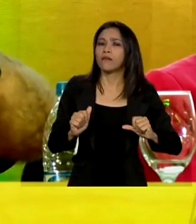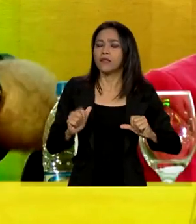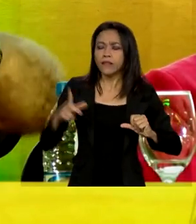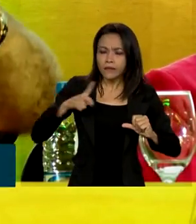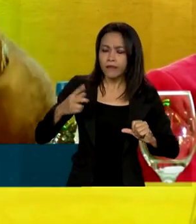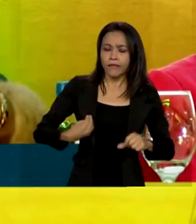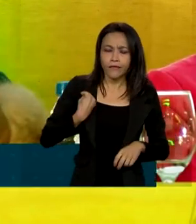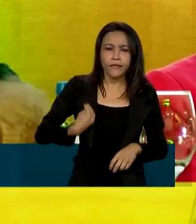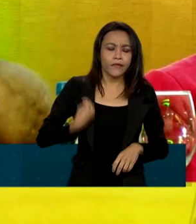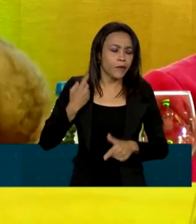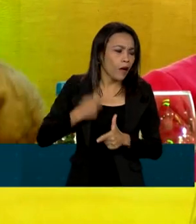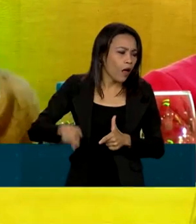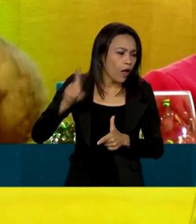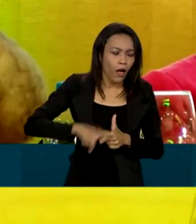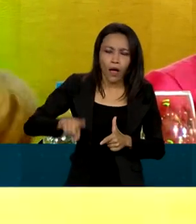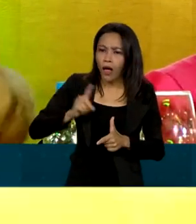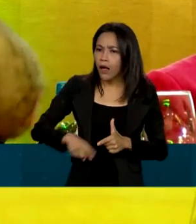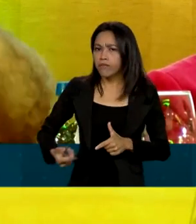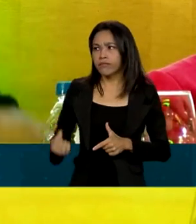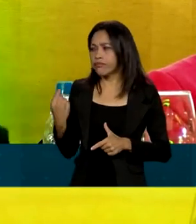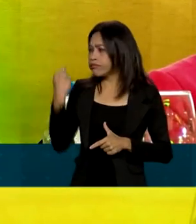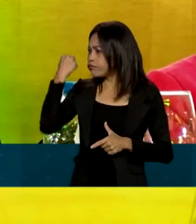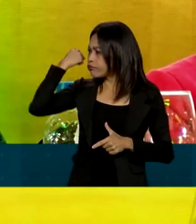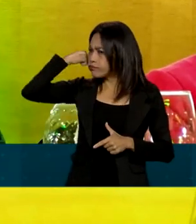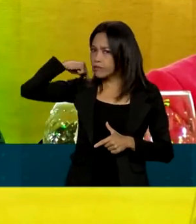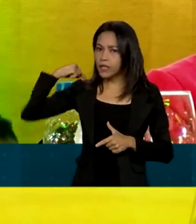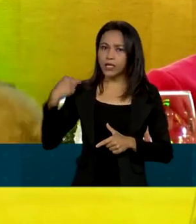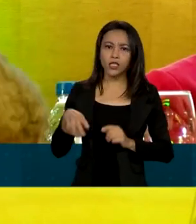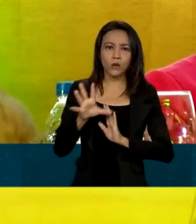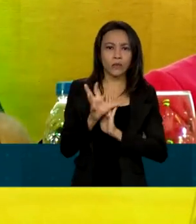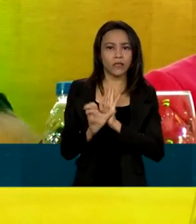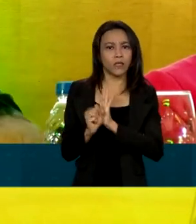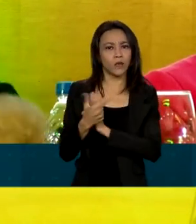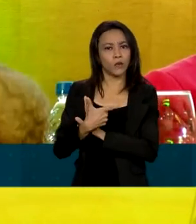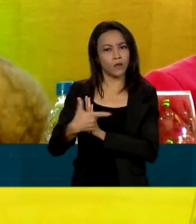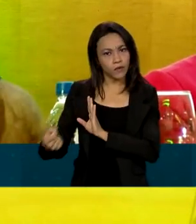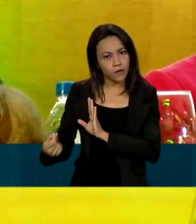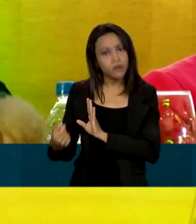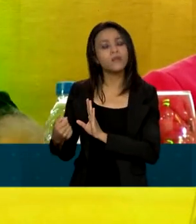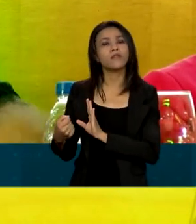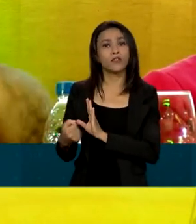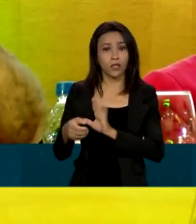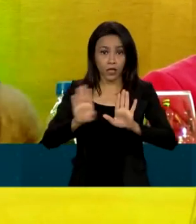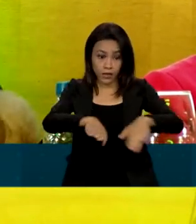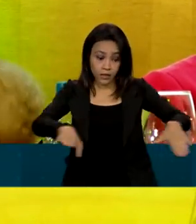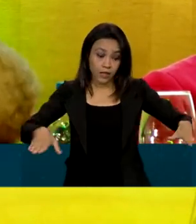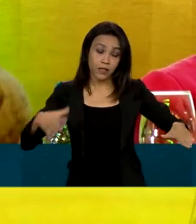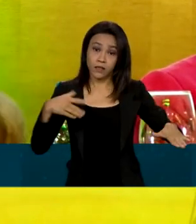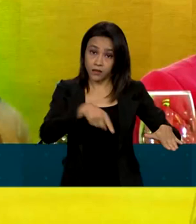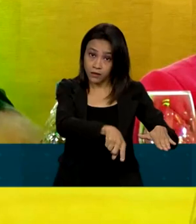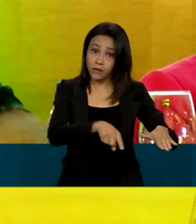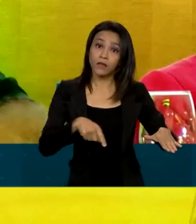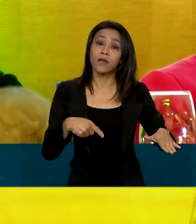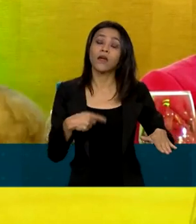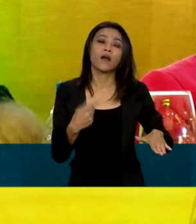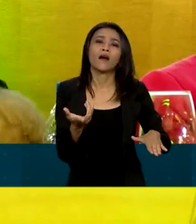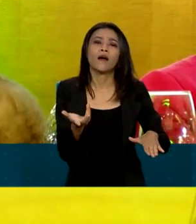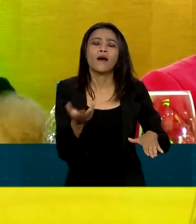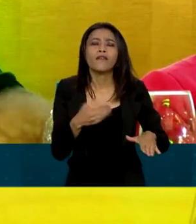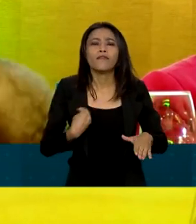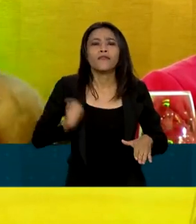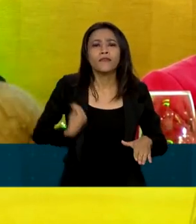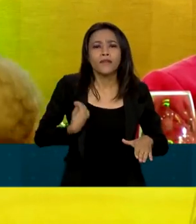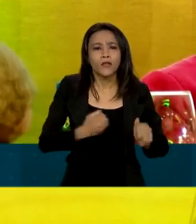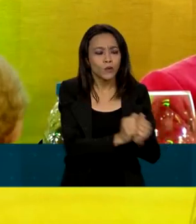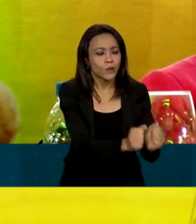que eram próprios do começo do século XX, das nossas crianças indígenas convivendo com animais que às